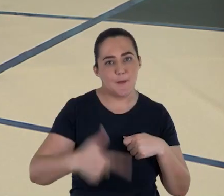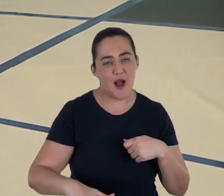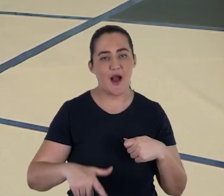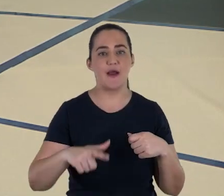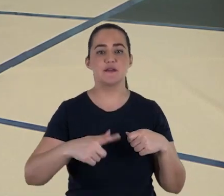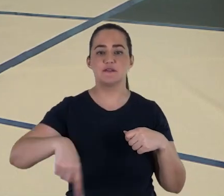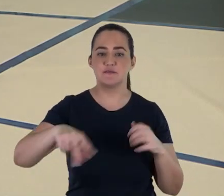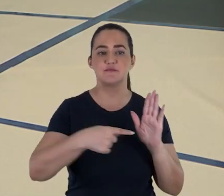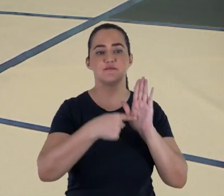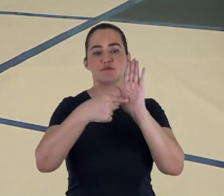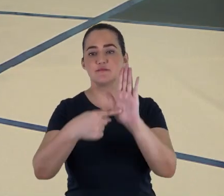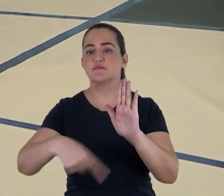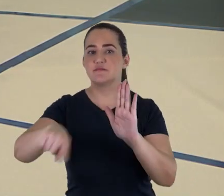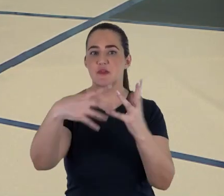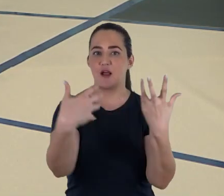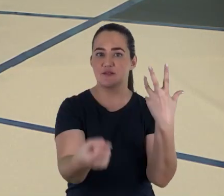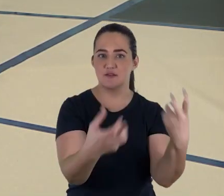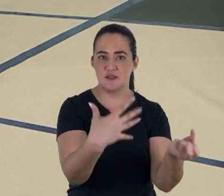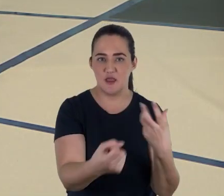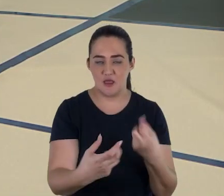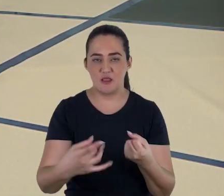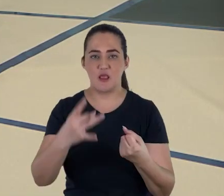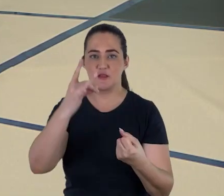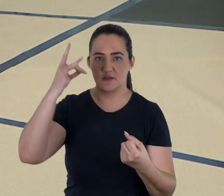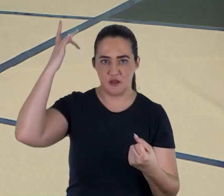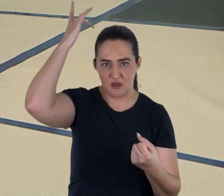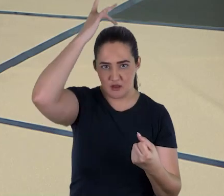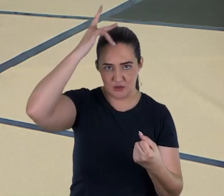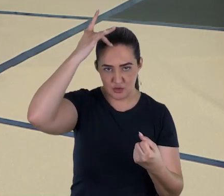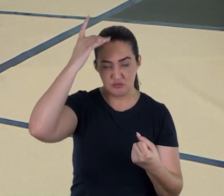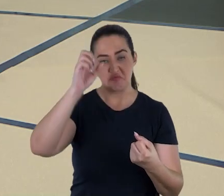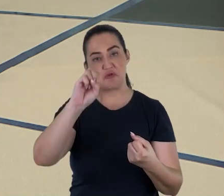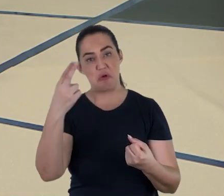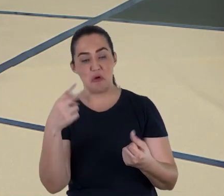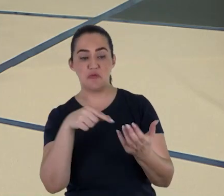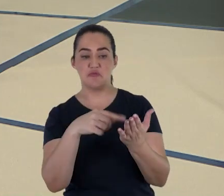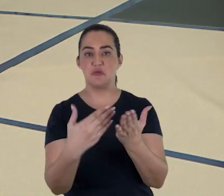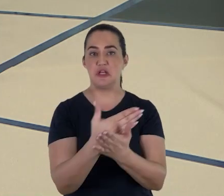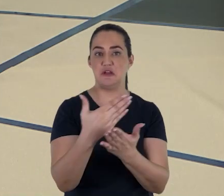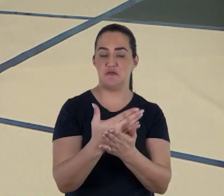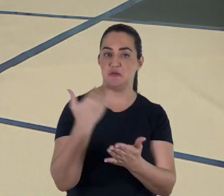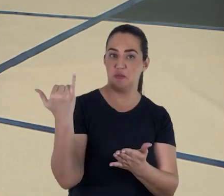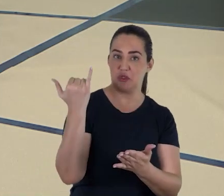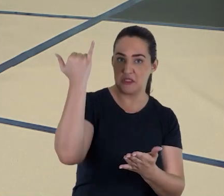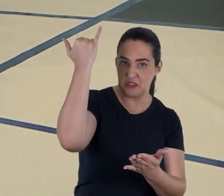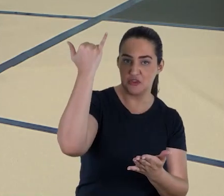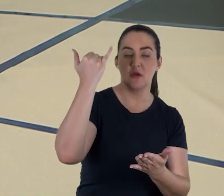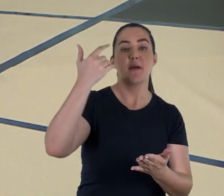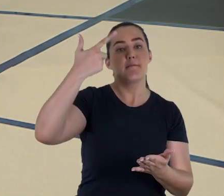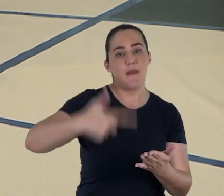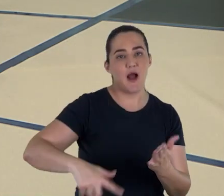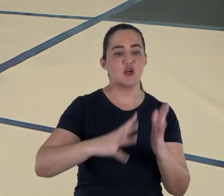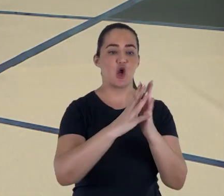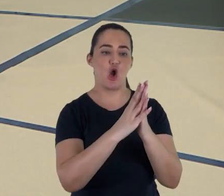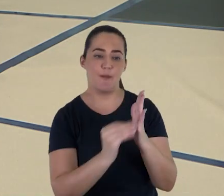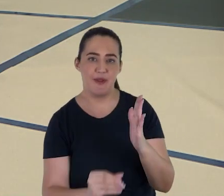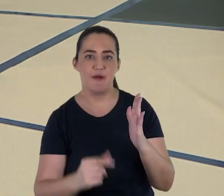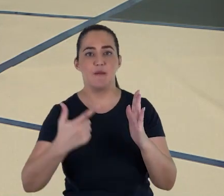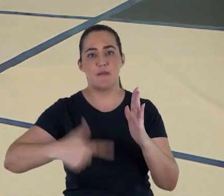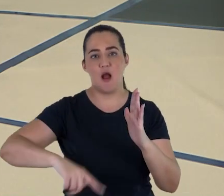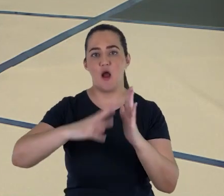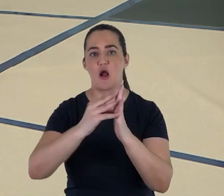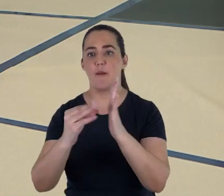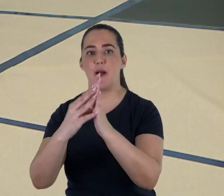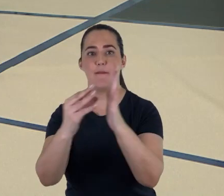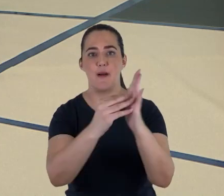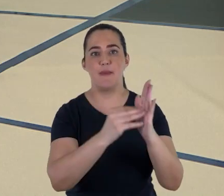reconhecido como livro inspirado ou, pelo menos, um livro importante e ainda assim ser copiado, recopiado